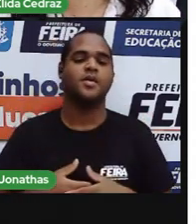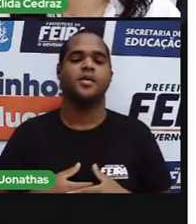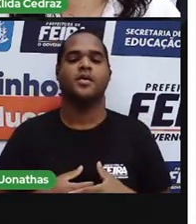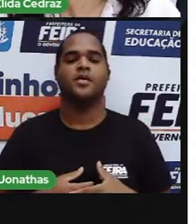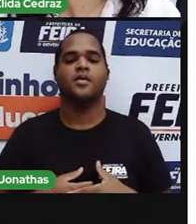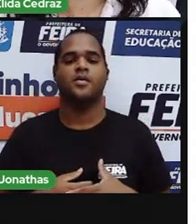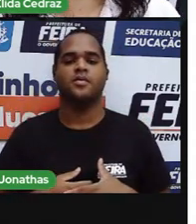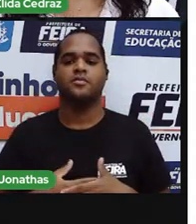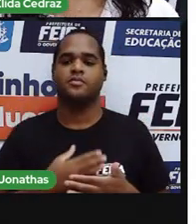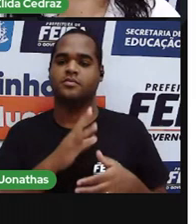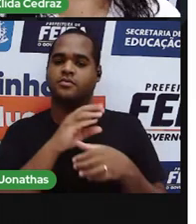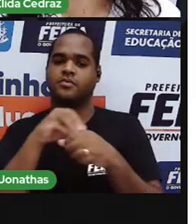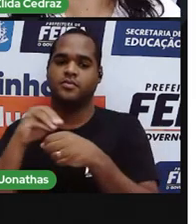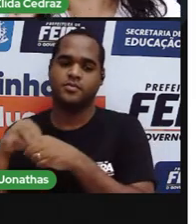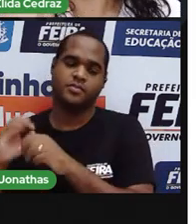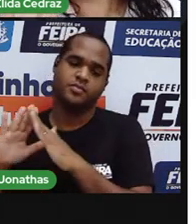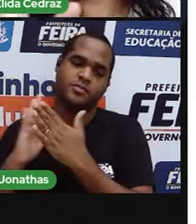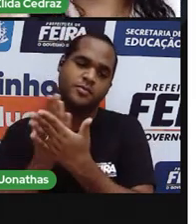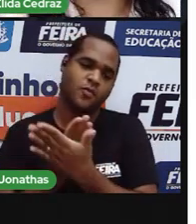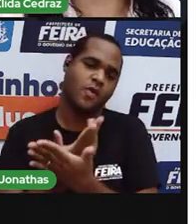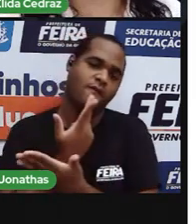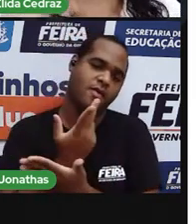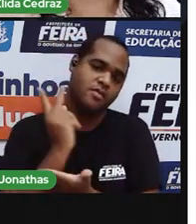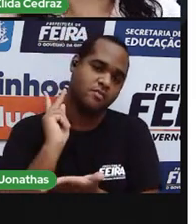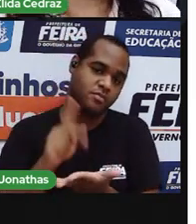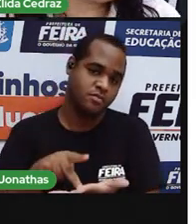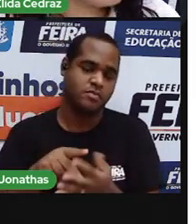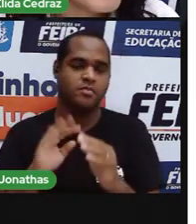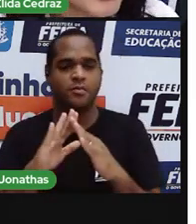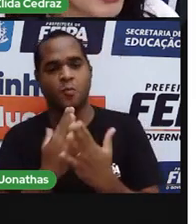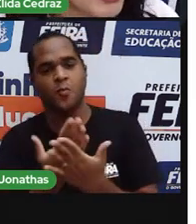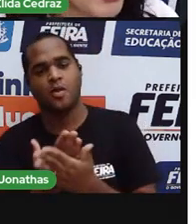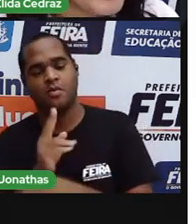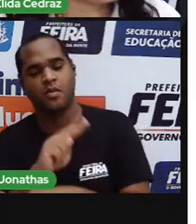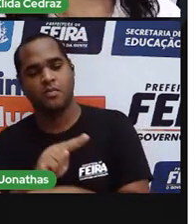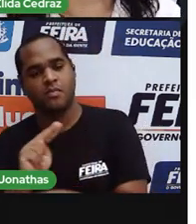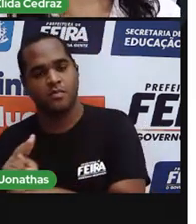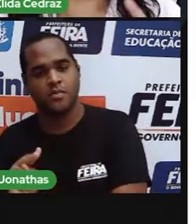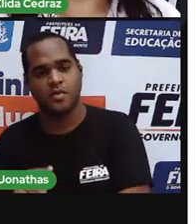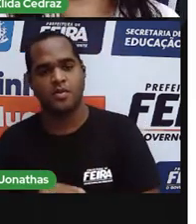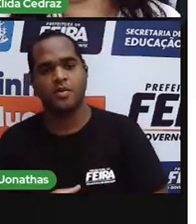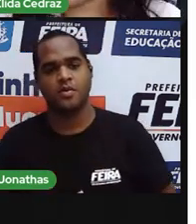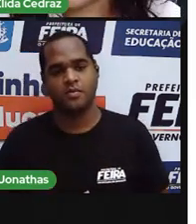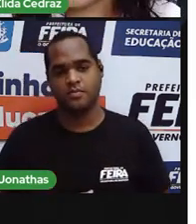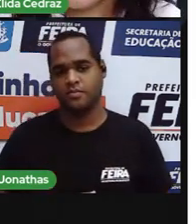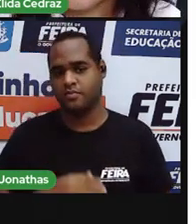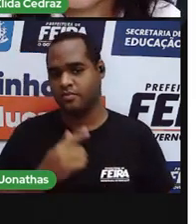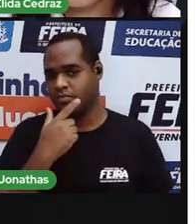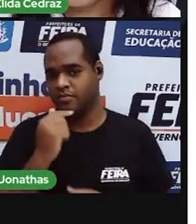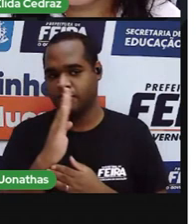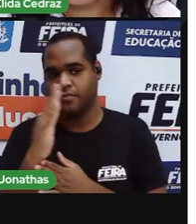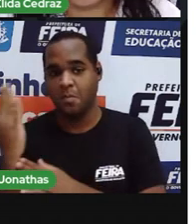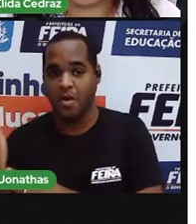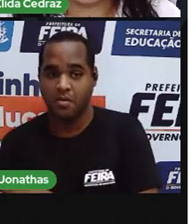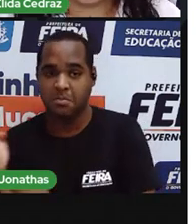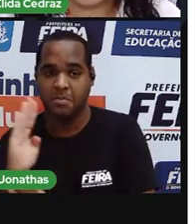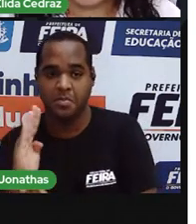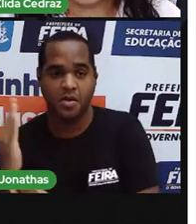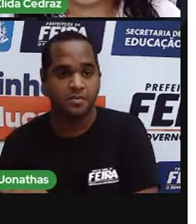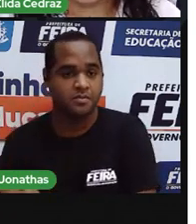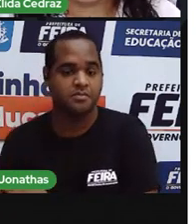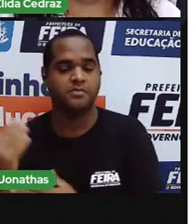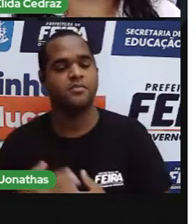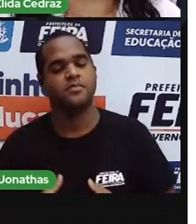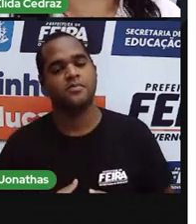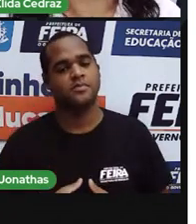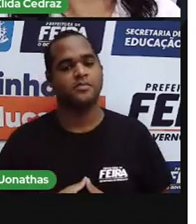estabelecimento, a escola. E na escola ainda tem o bichinho, o porteiro, não é